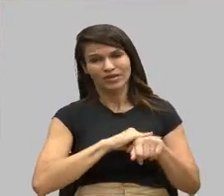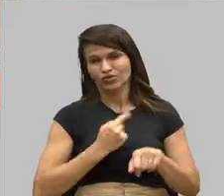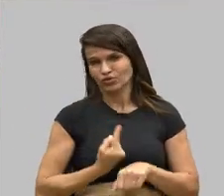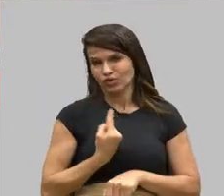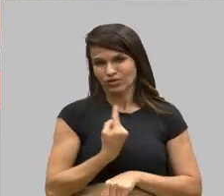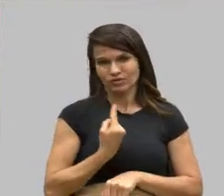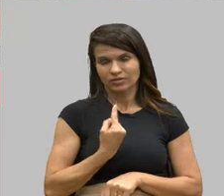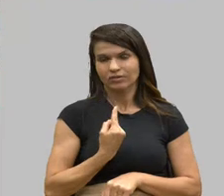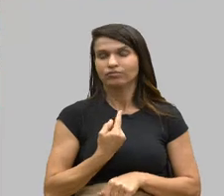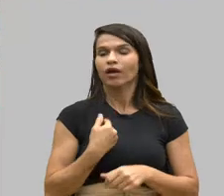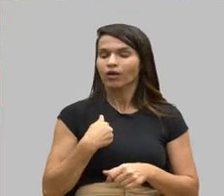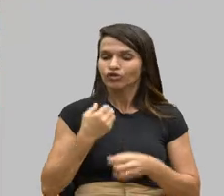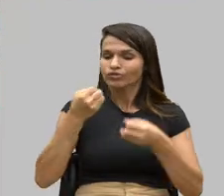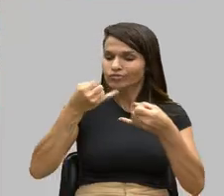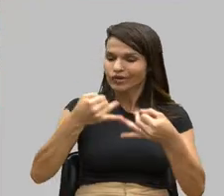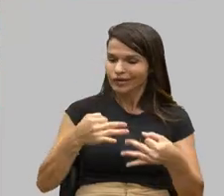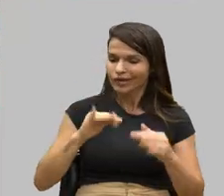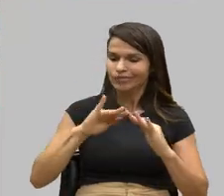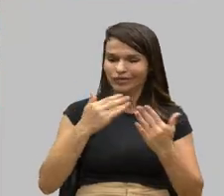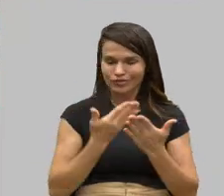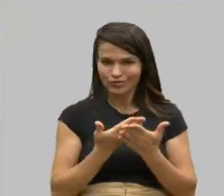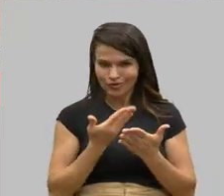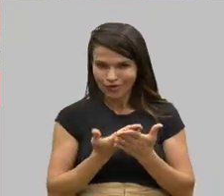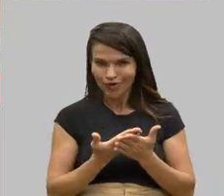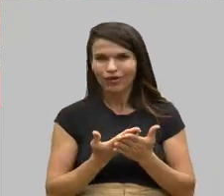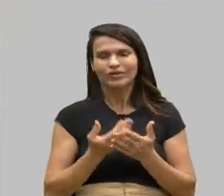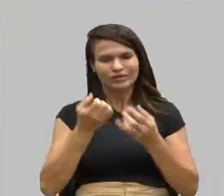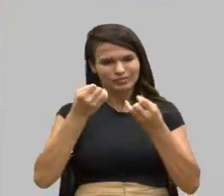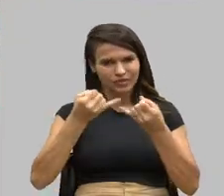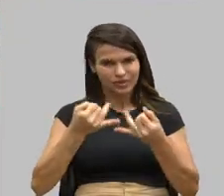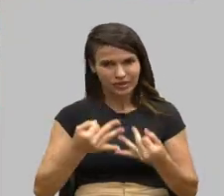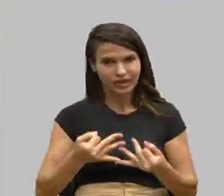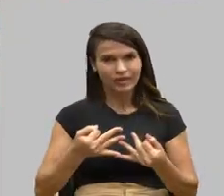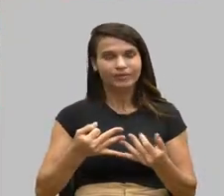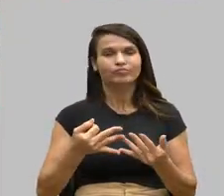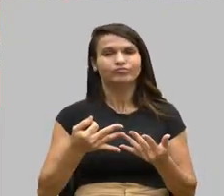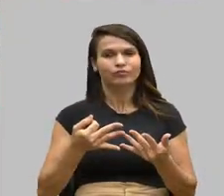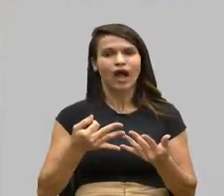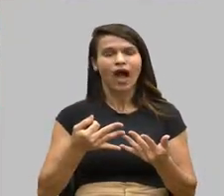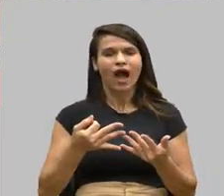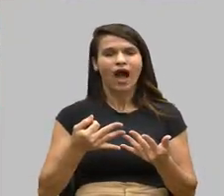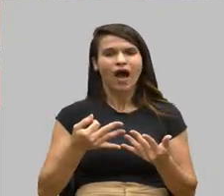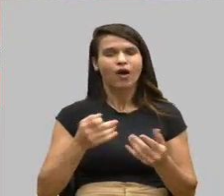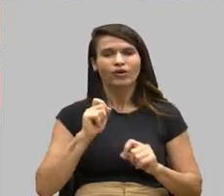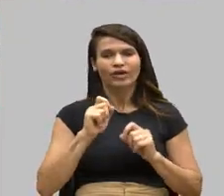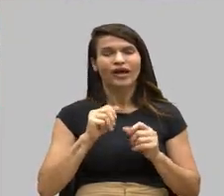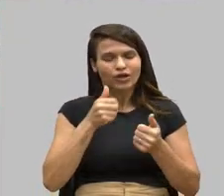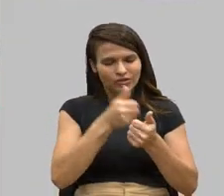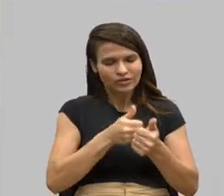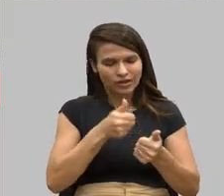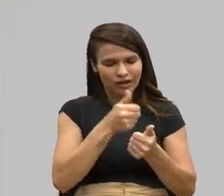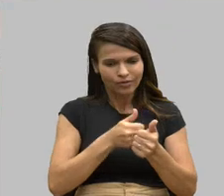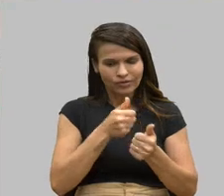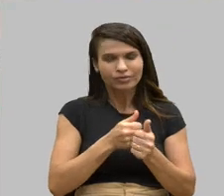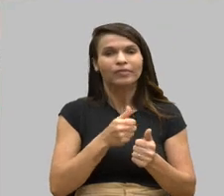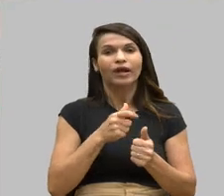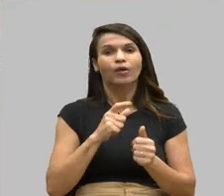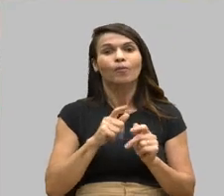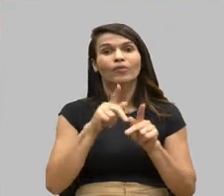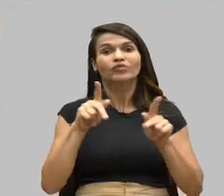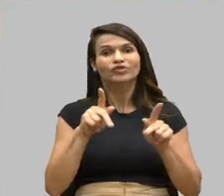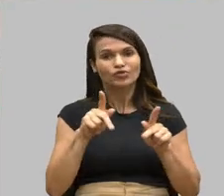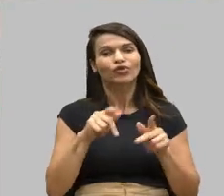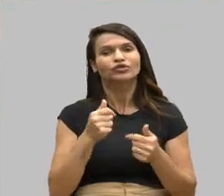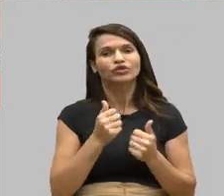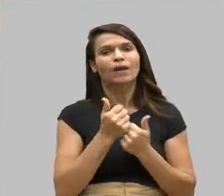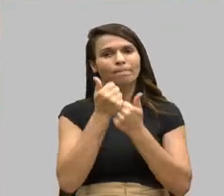metropolitana, que o autista hoje, a nossa luta por um professor de apoio é sim para que ele tenha uma aprendizagem